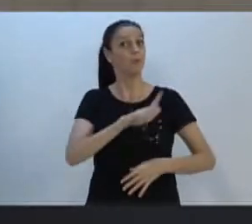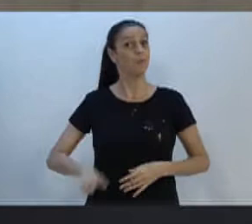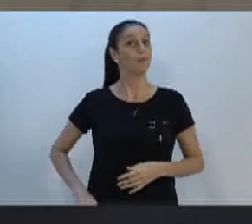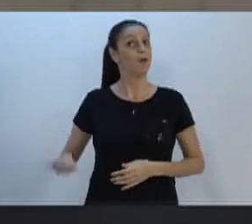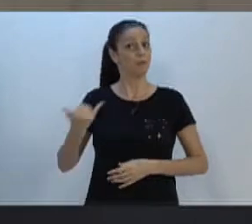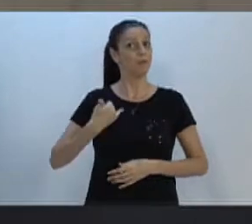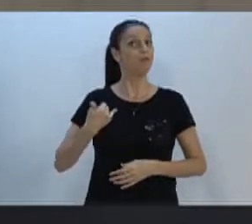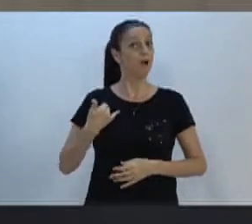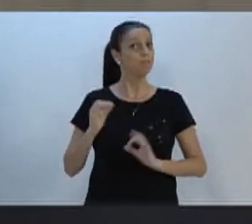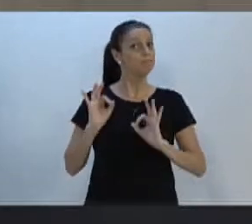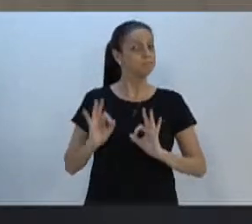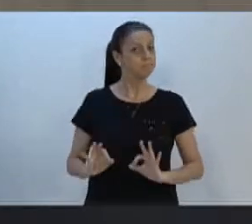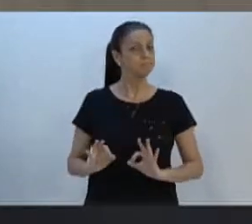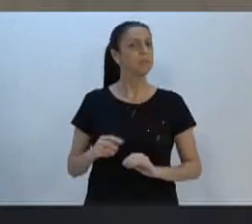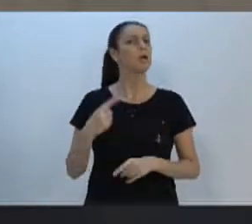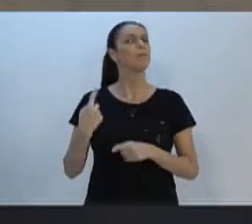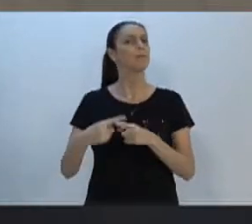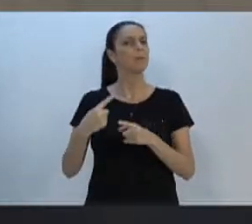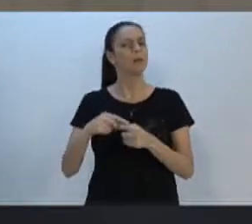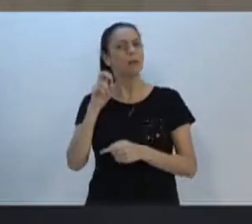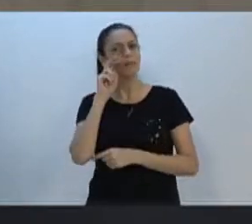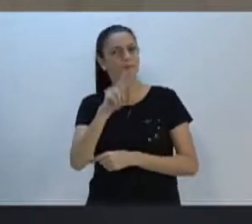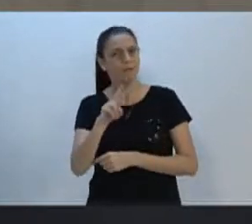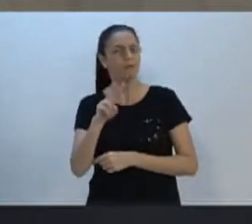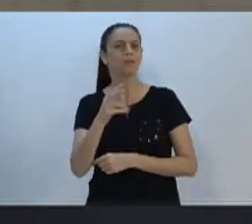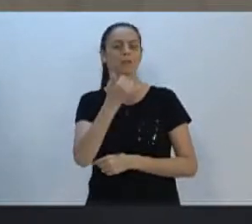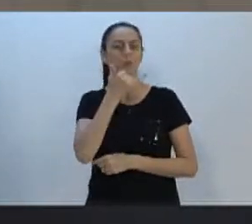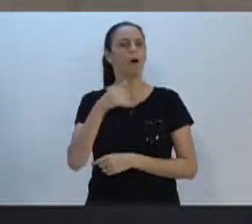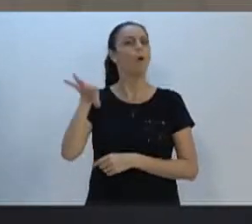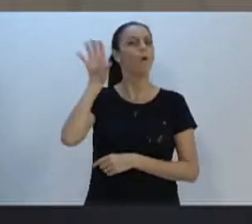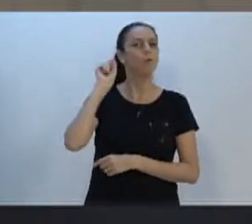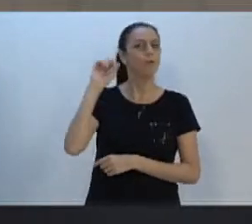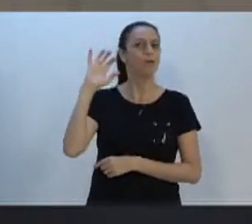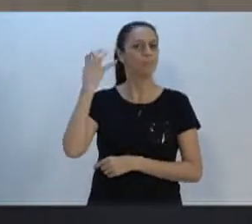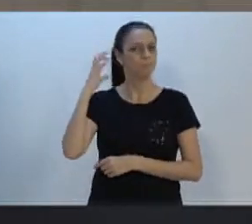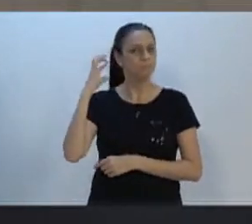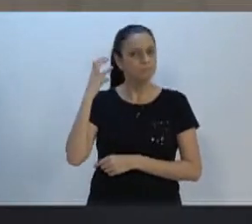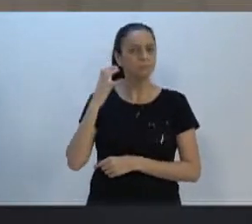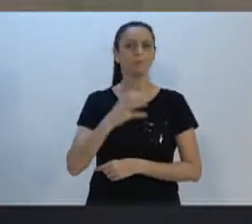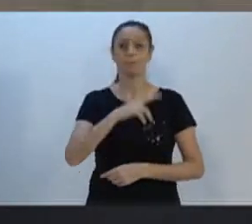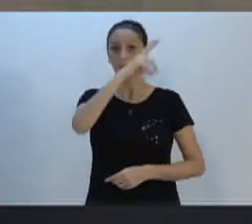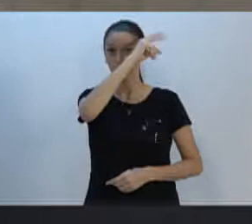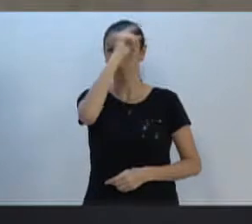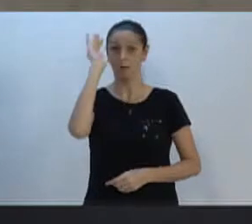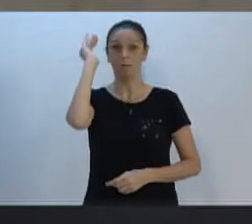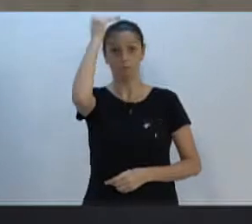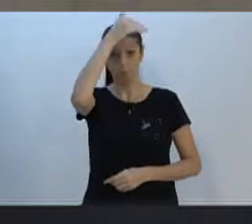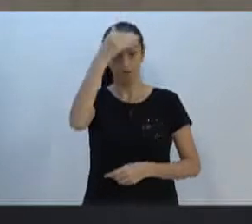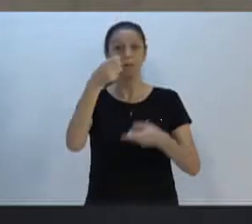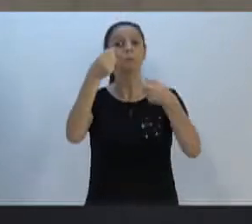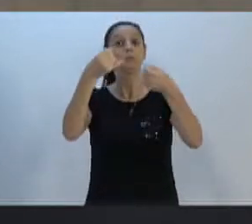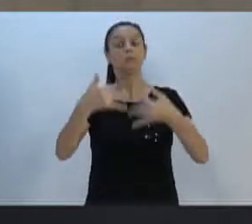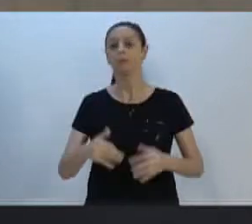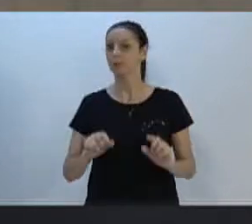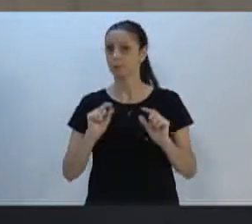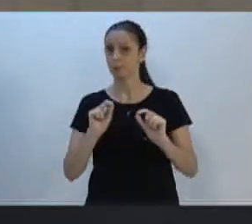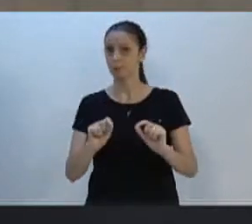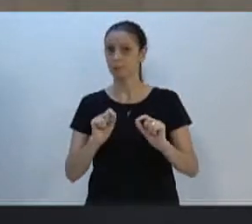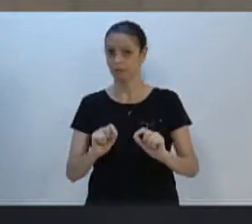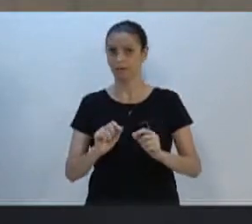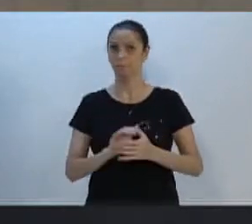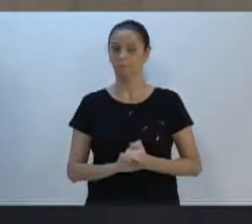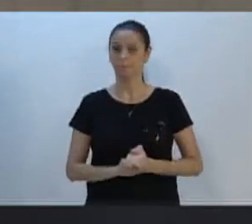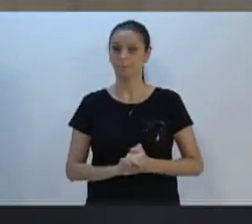que ouvi numa emissora de rádio o prefeito Mário Delbrano dizer que